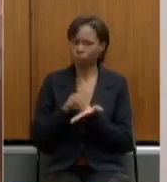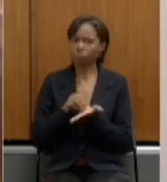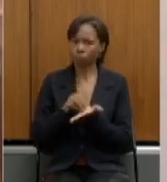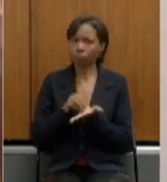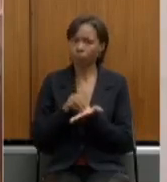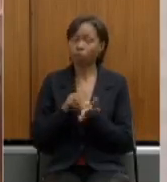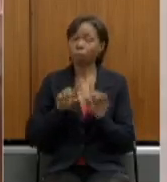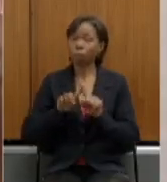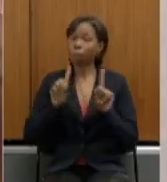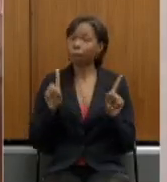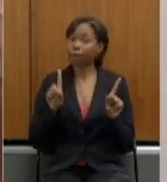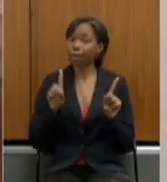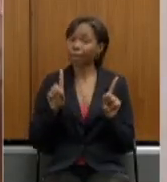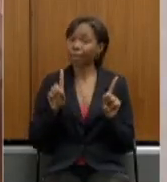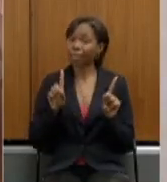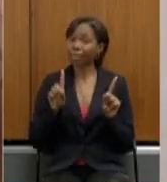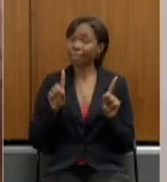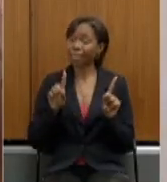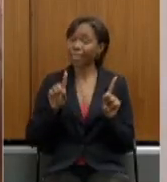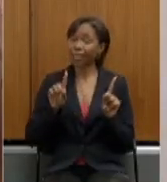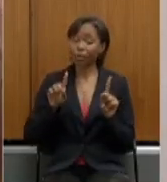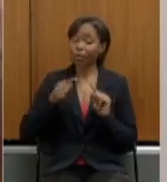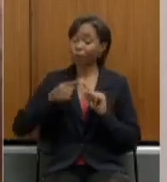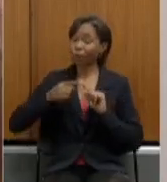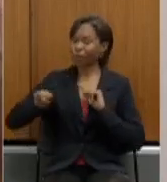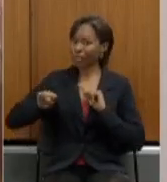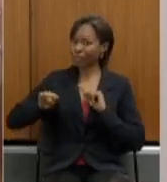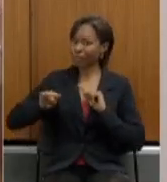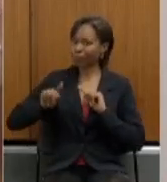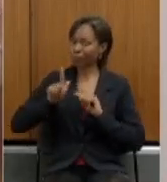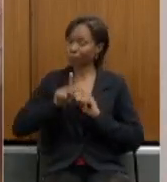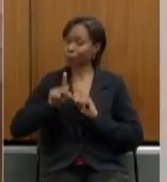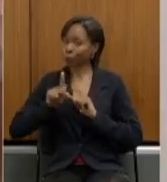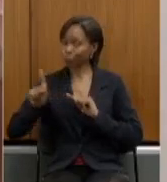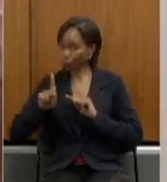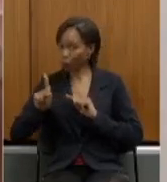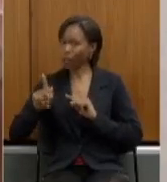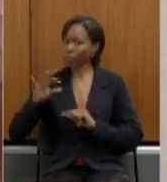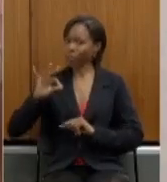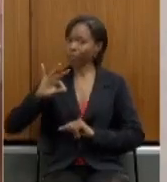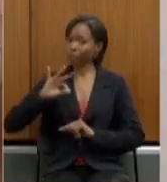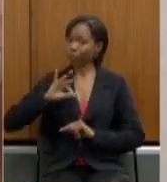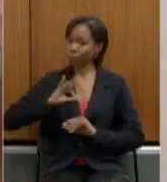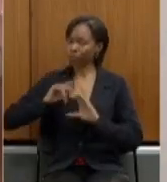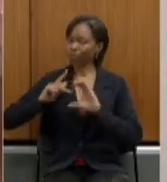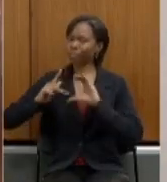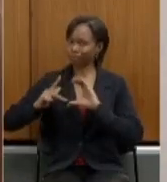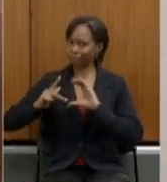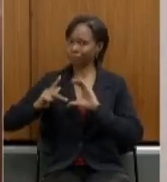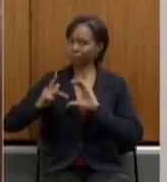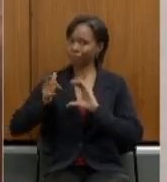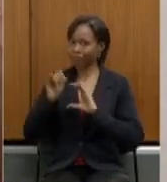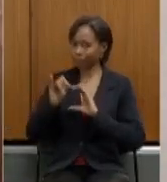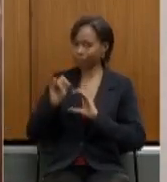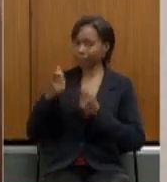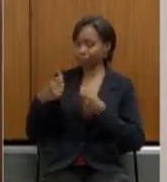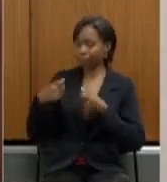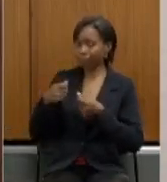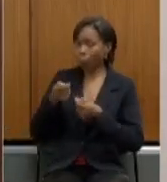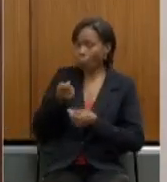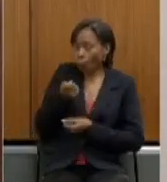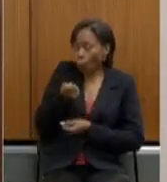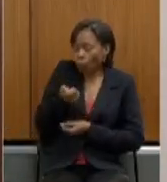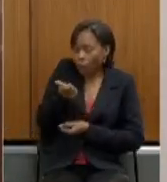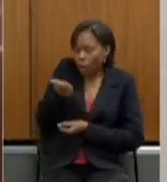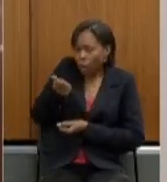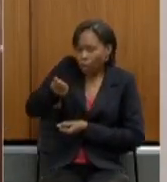exceção para policiais civis e professores um policial civil que estivesse para se aposentar só teria que